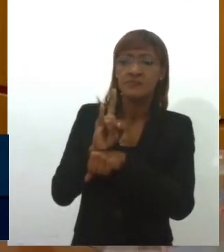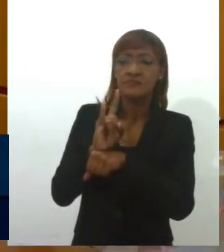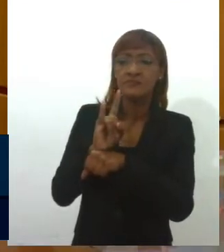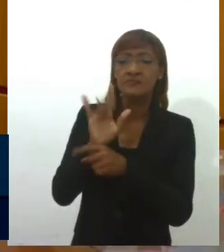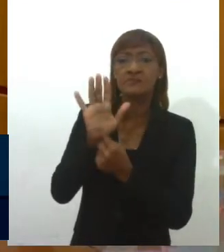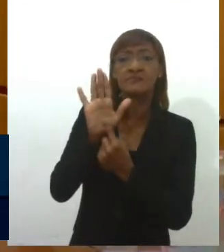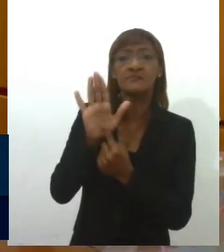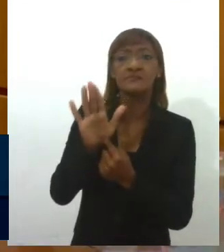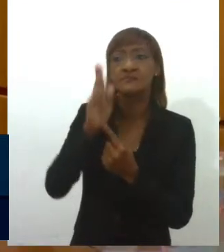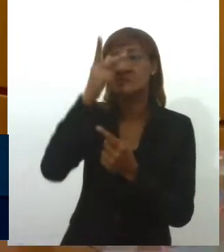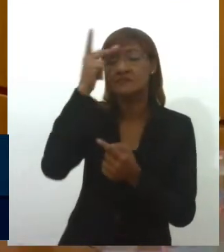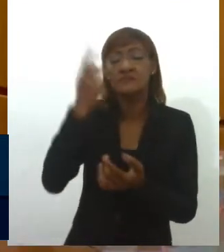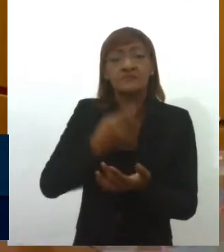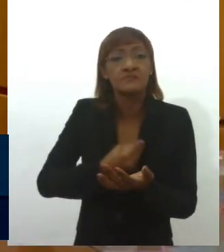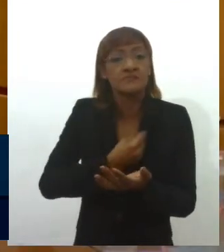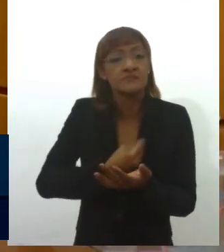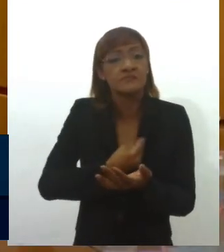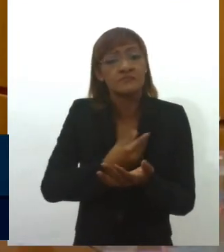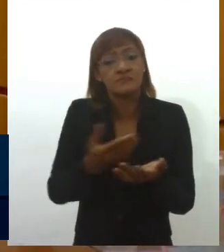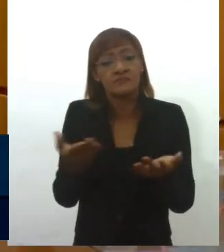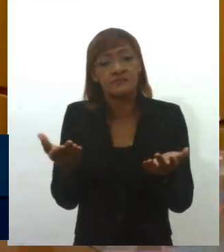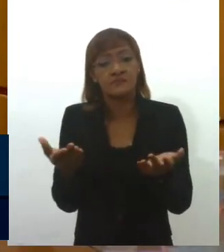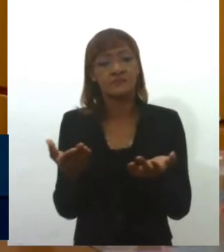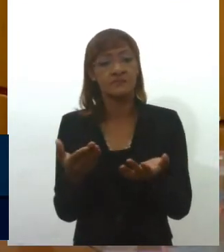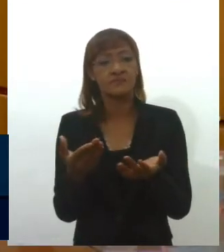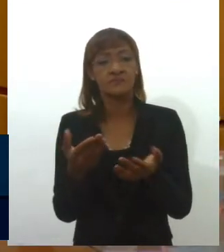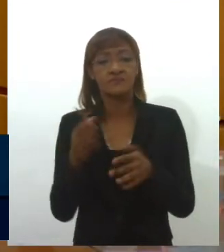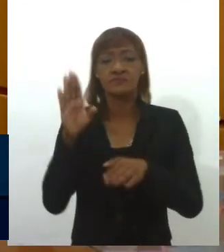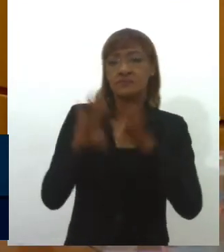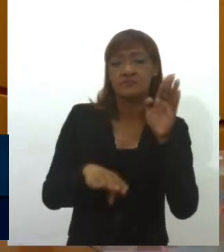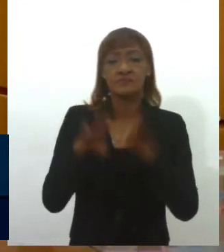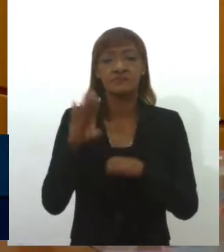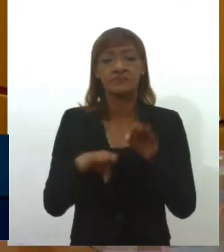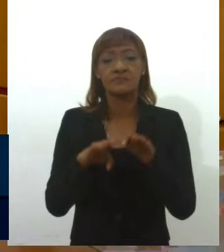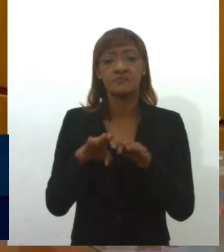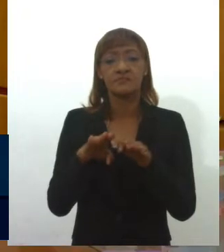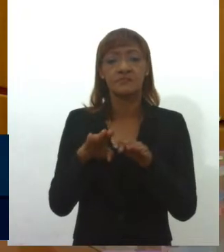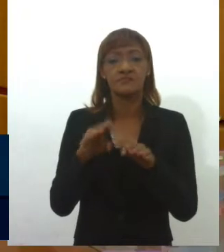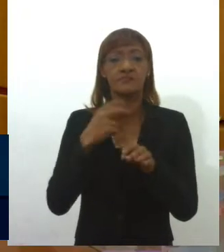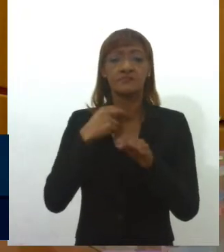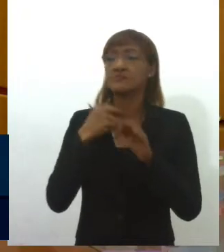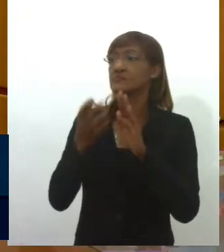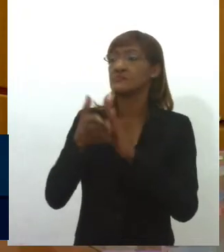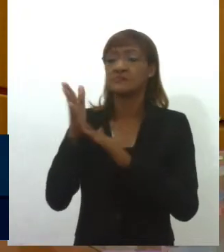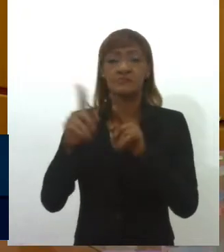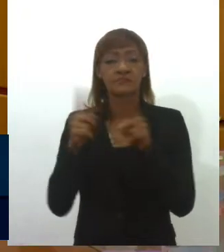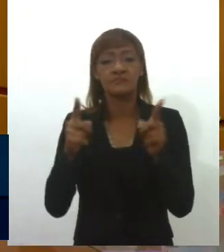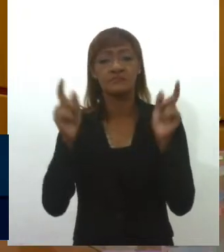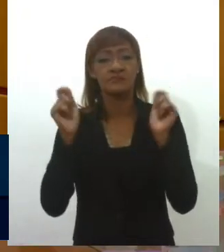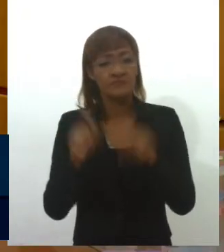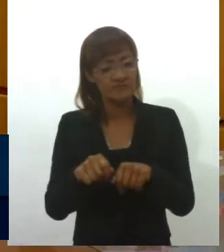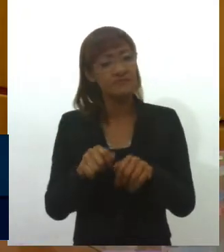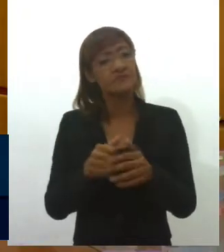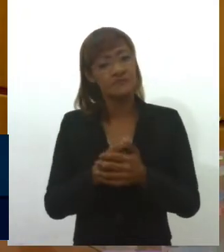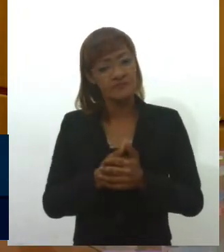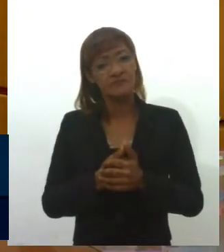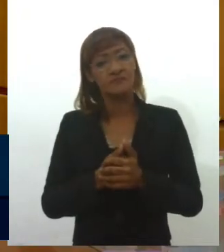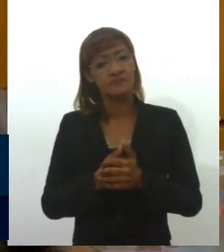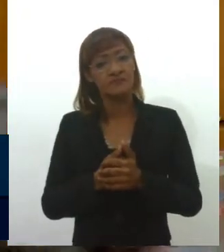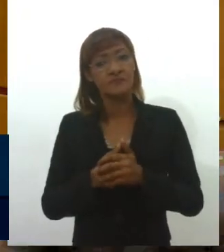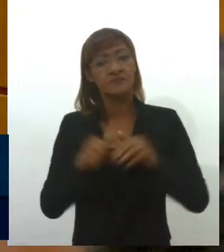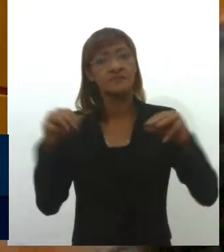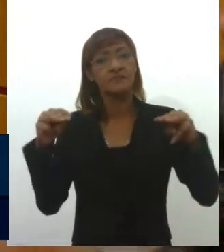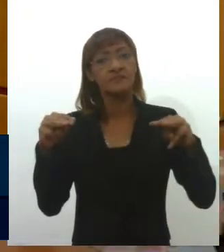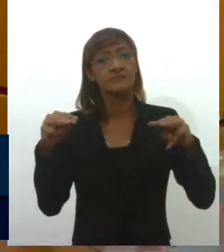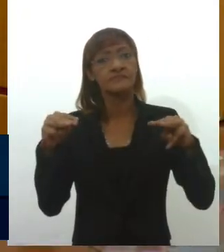museus mundo afora, as pessoas não podem muitas vezes conhecer lá no lugar, mas podem conhecer virtualmente museus